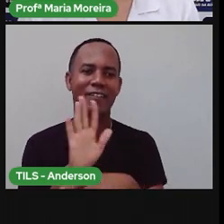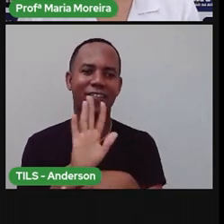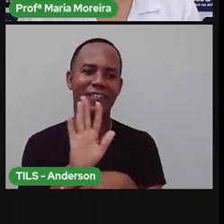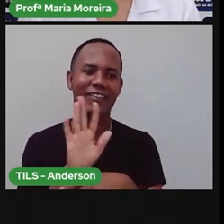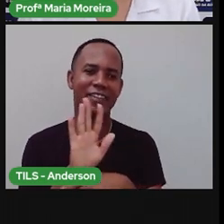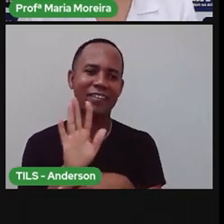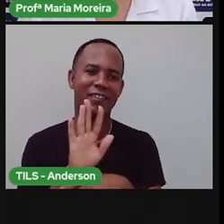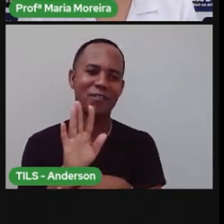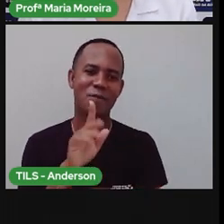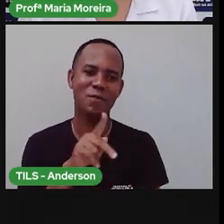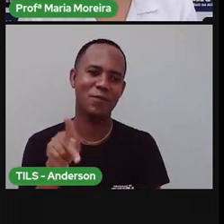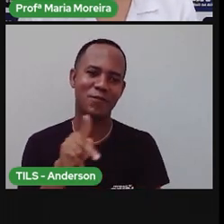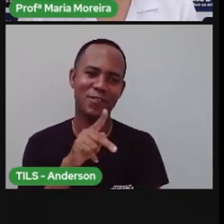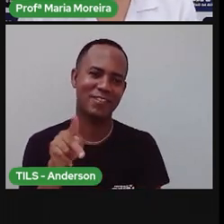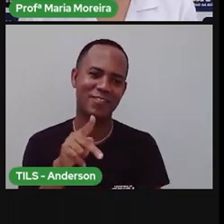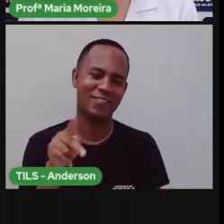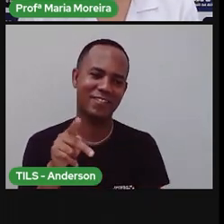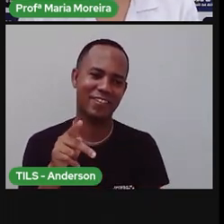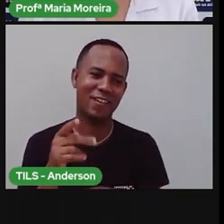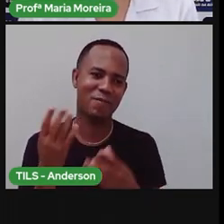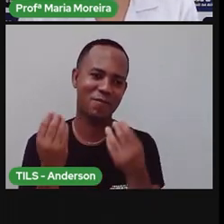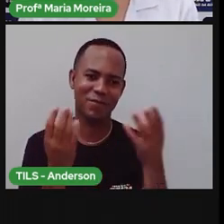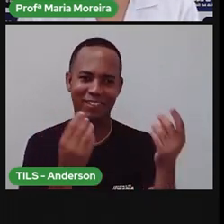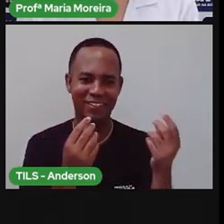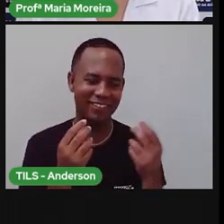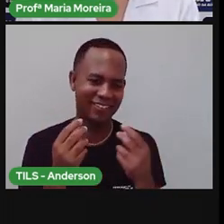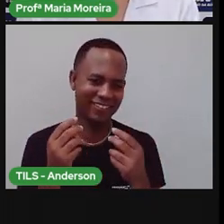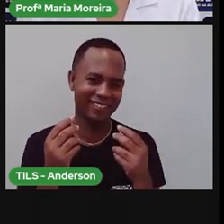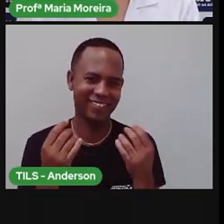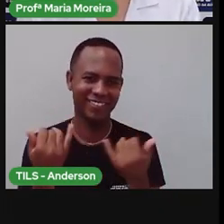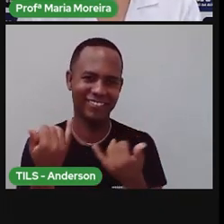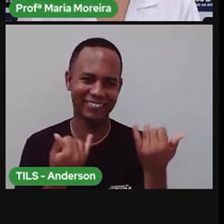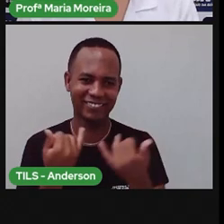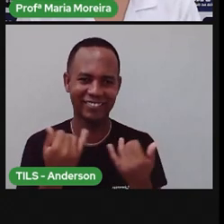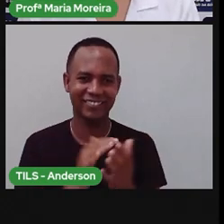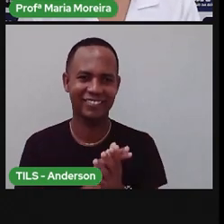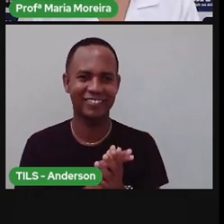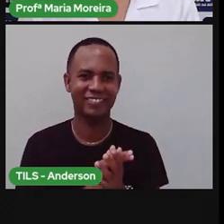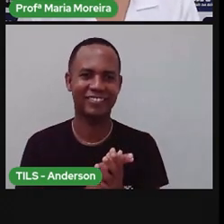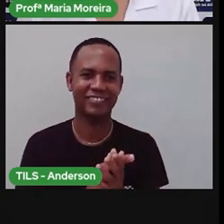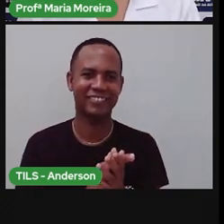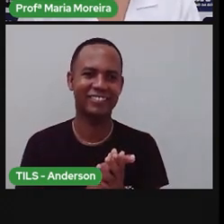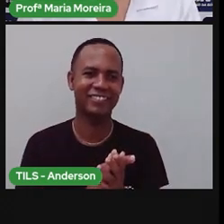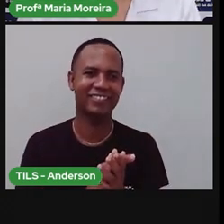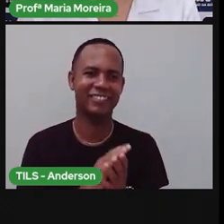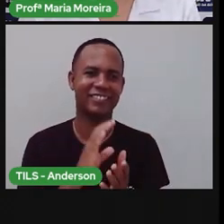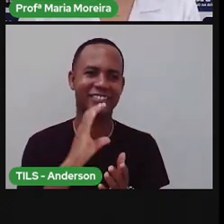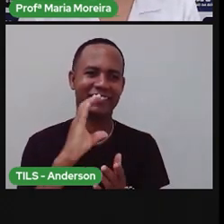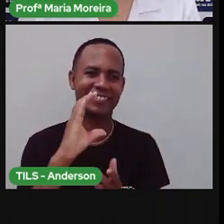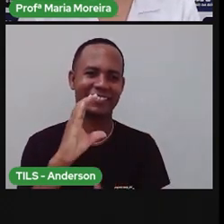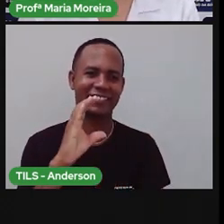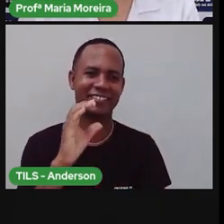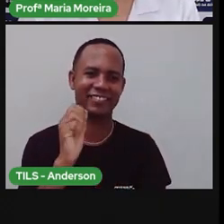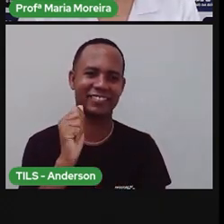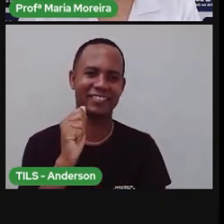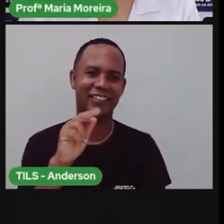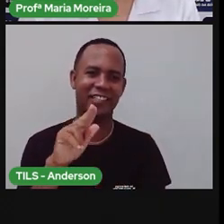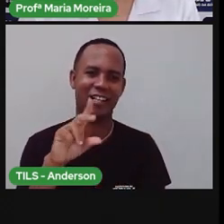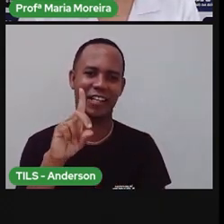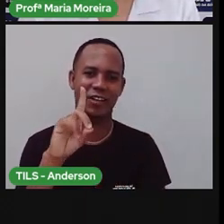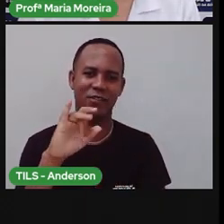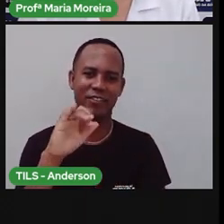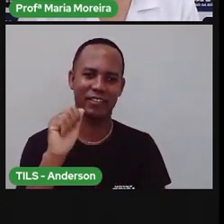não estava. Anderson, quase chorou de emoção a gente nos comentários de vocês. Cláudia Ferreira, Cláudia, um beijo. A sua presença é muito